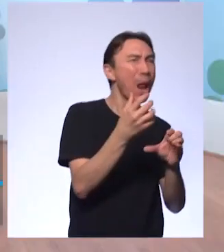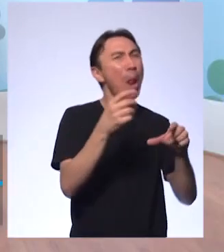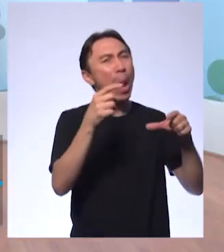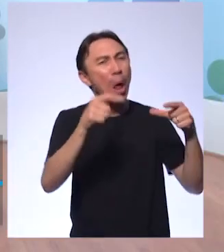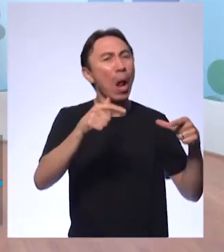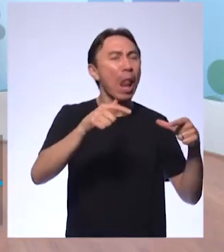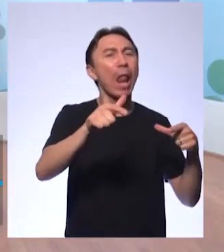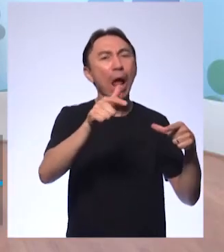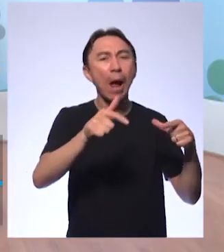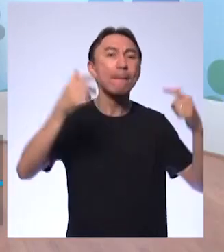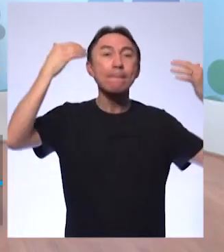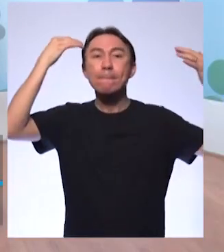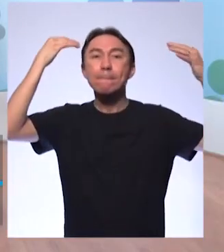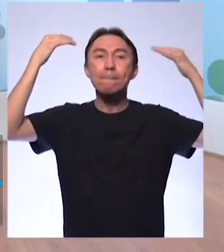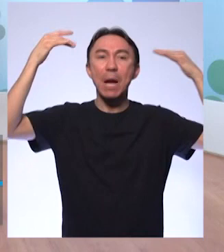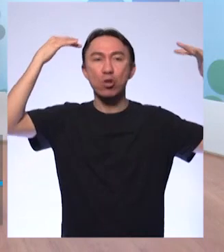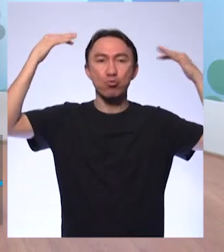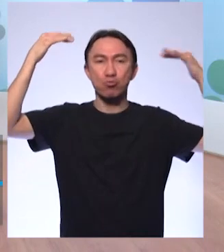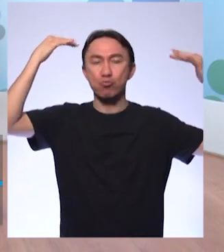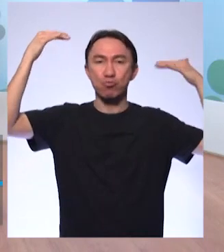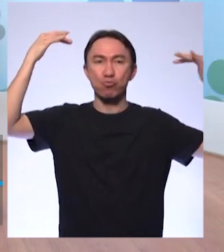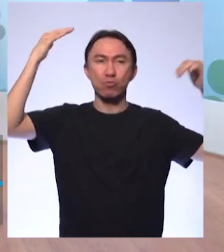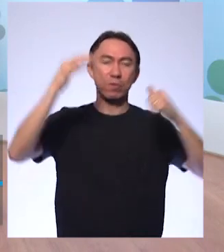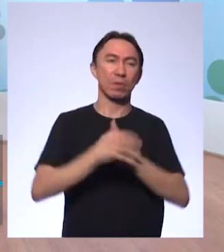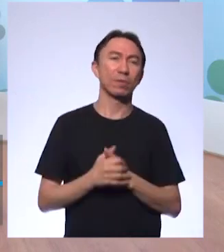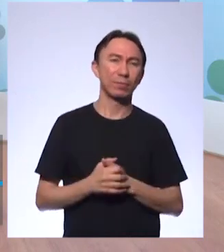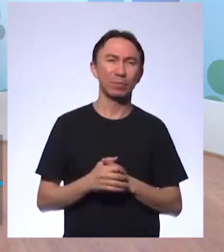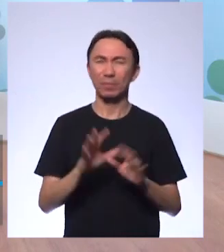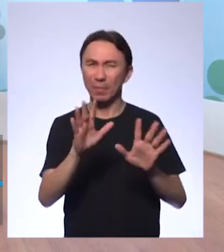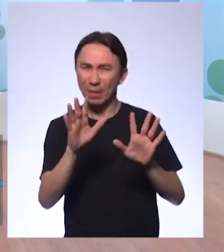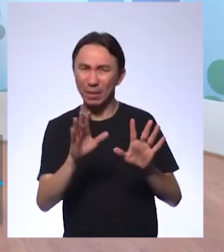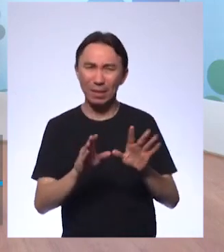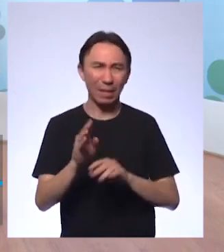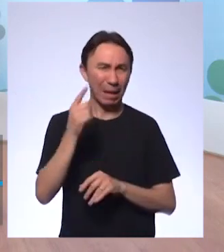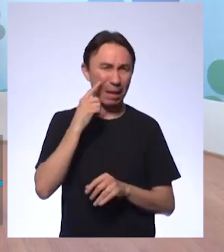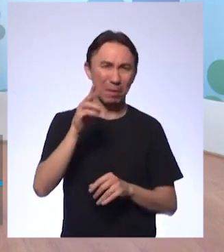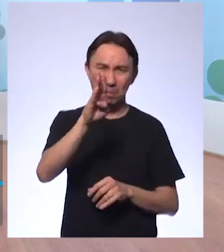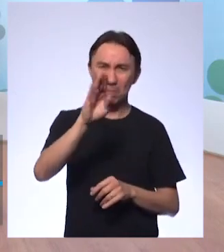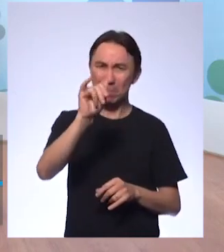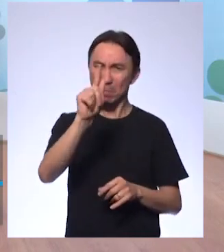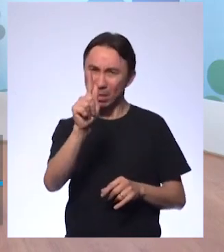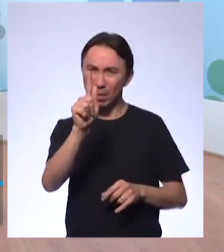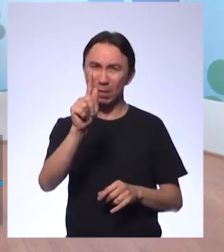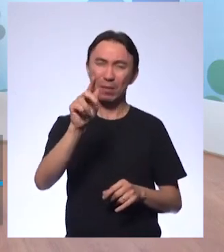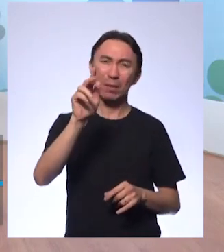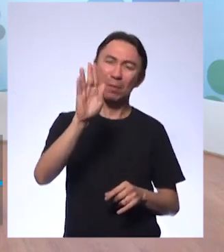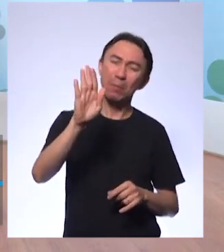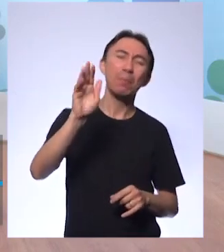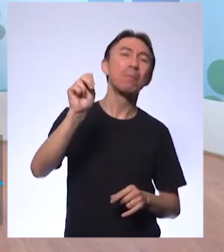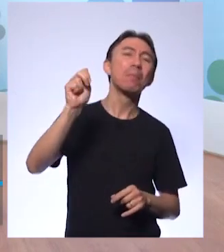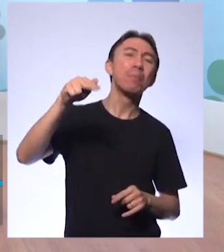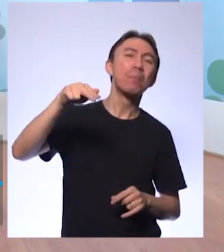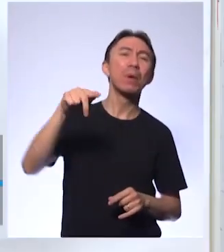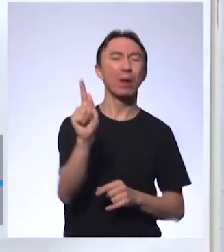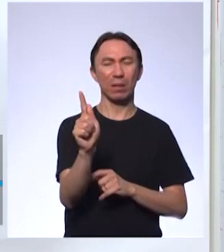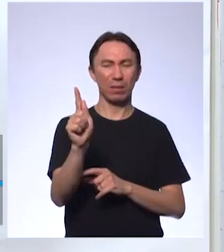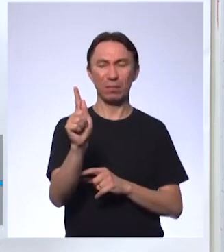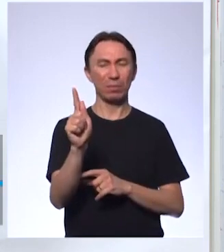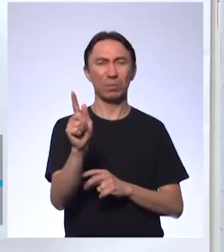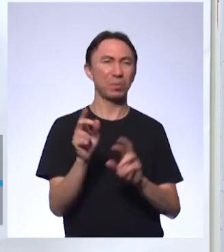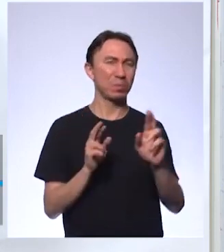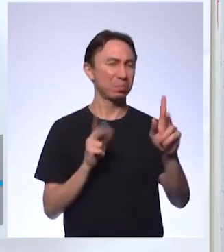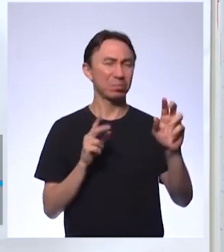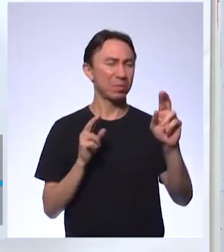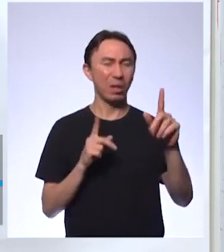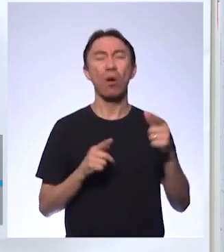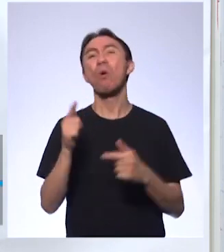é uma possibilidade. Big Bang? Não, Big Bang não, Rafael. Poxa vida. Bing Bang é quando surge tudo, né?